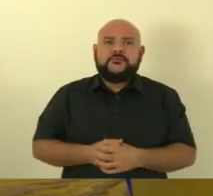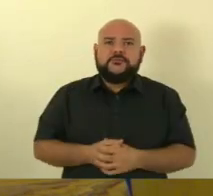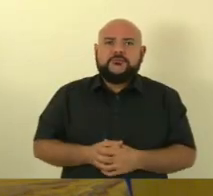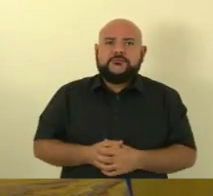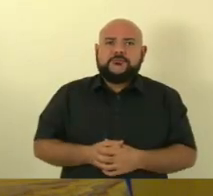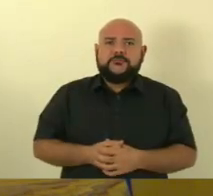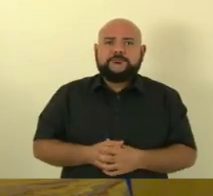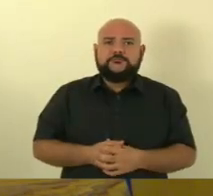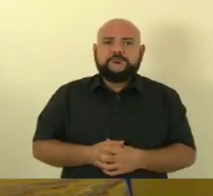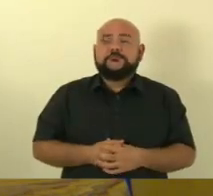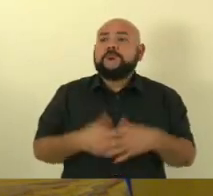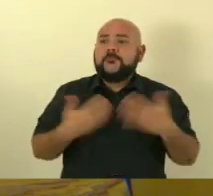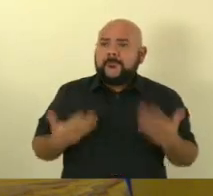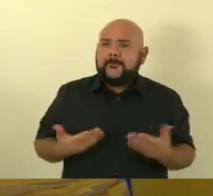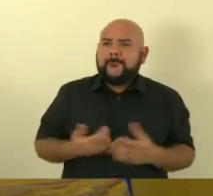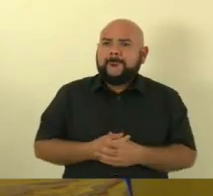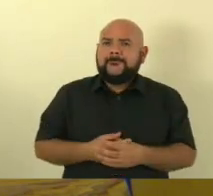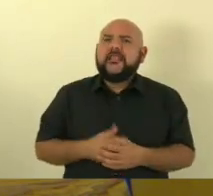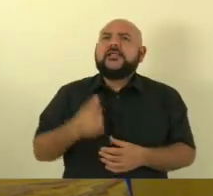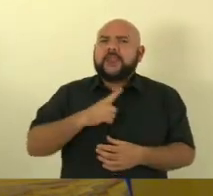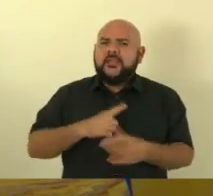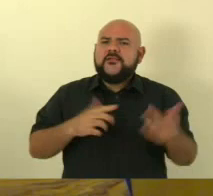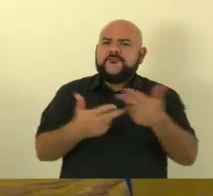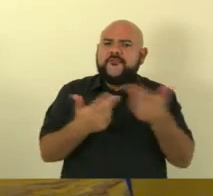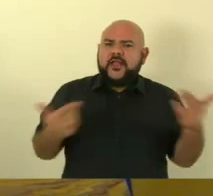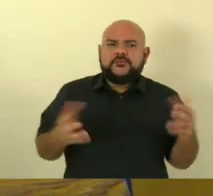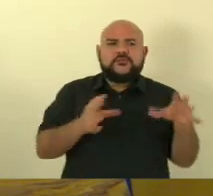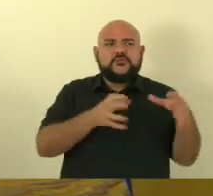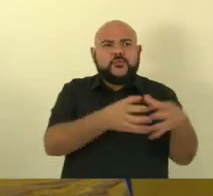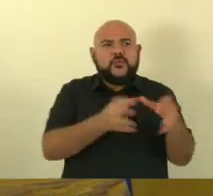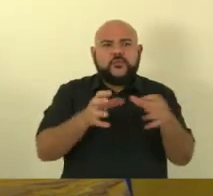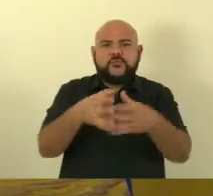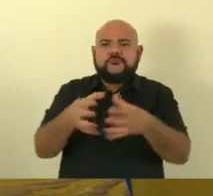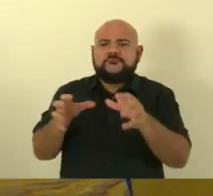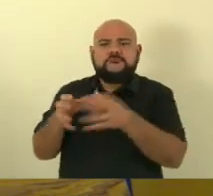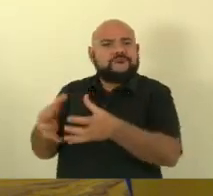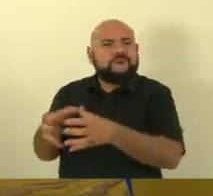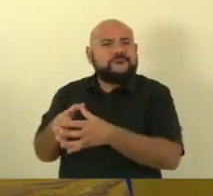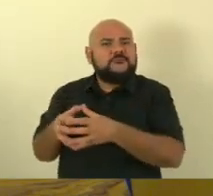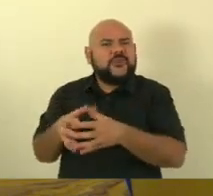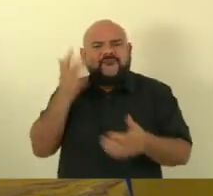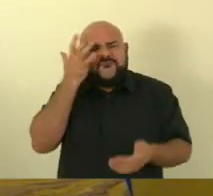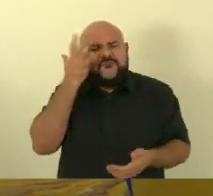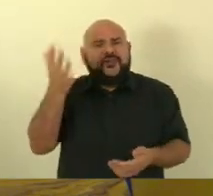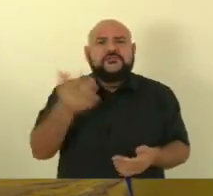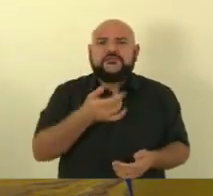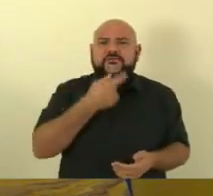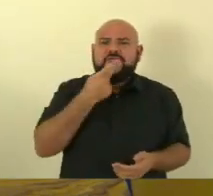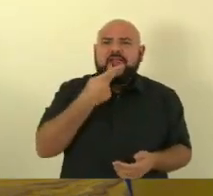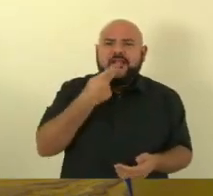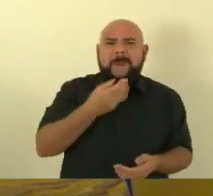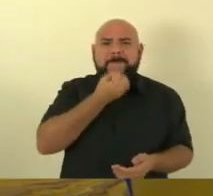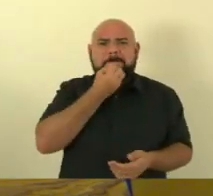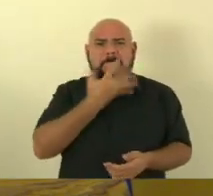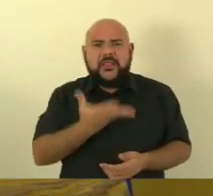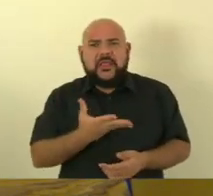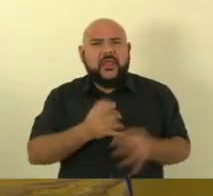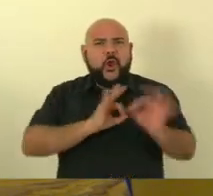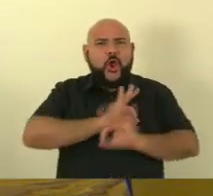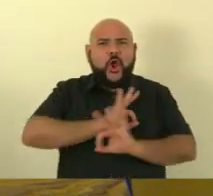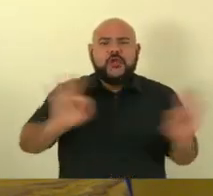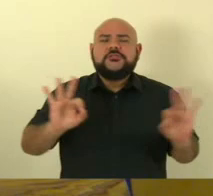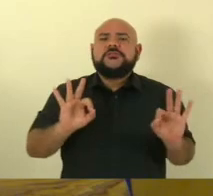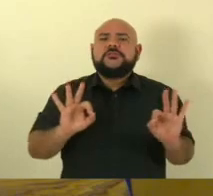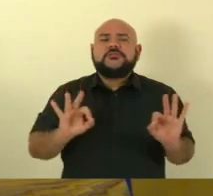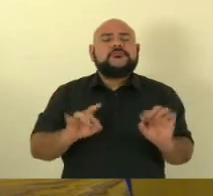nas respectivas comissões temáticas porque é muito fácil falar que está tudo bem está tudo ótimo e não vir na comissão prestar